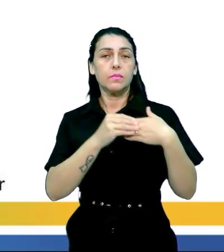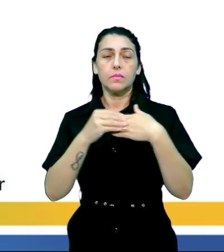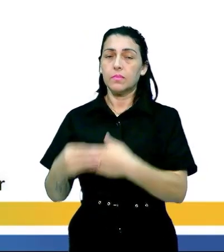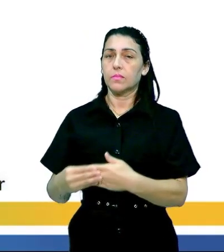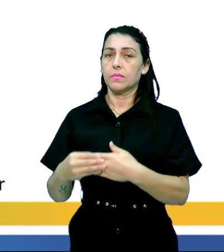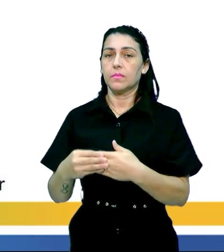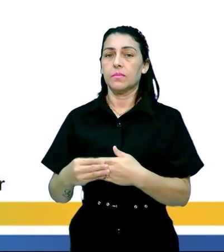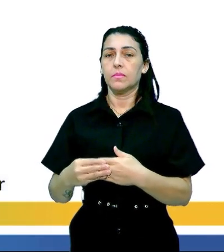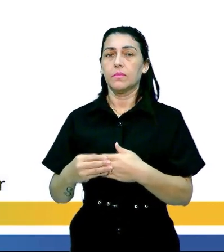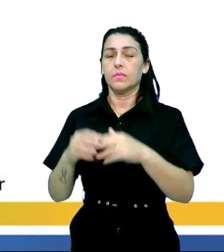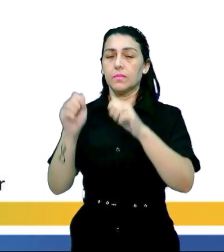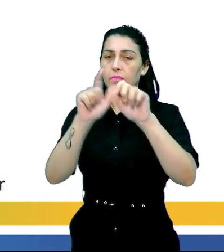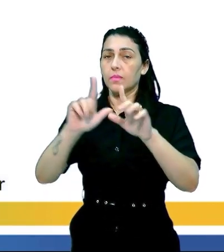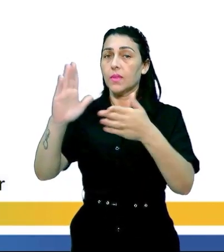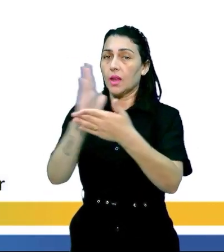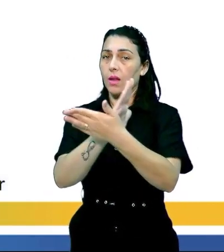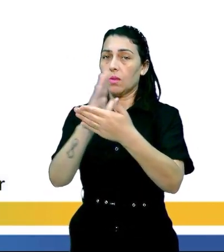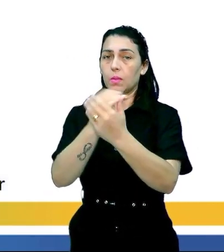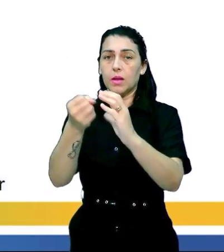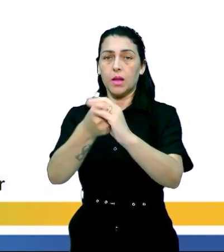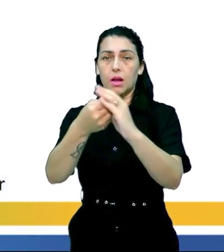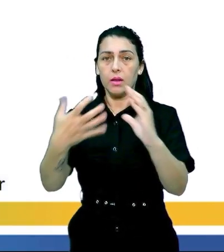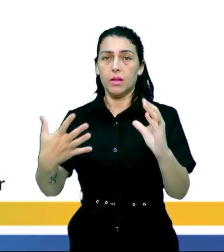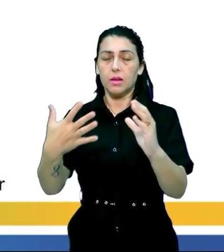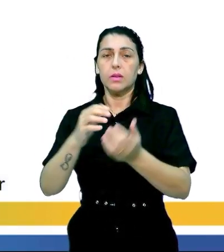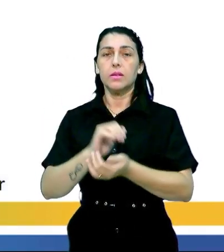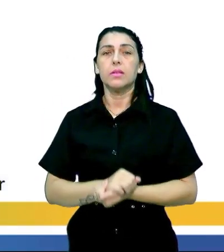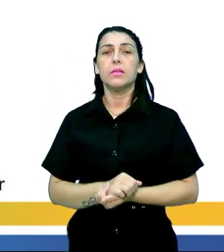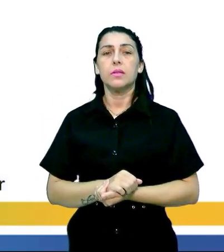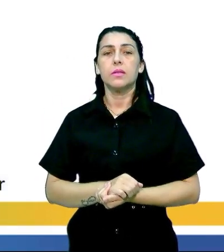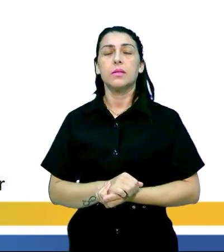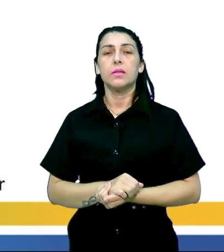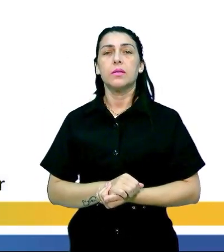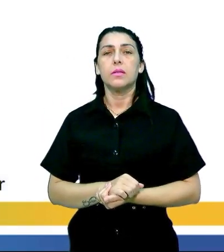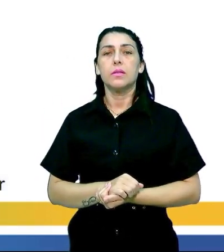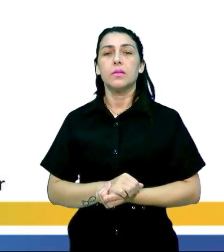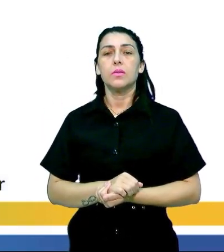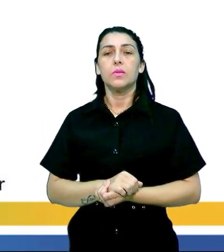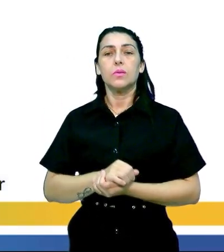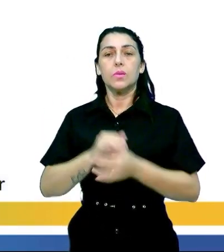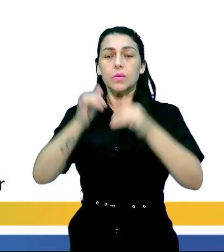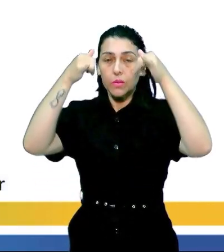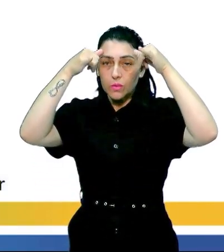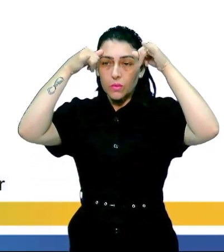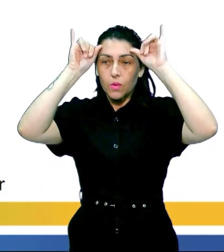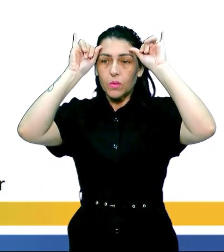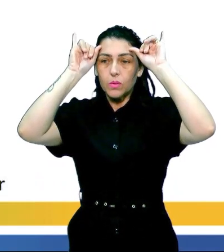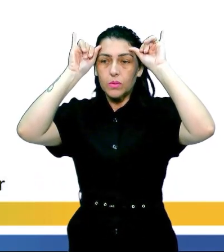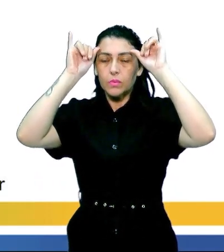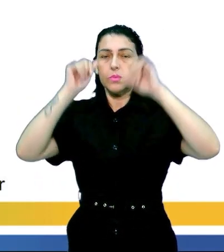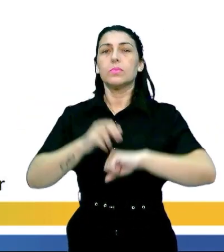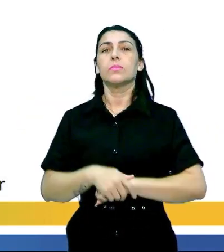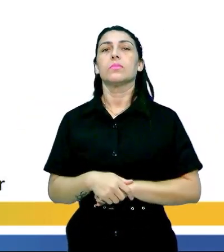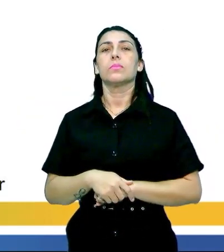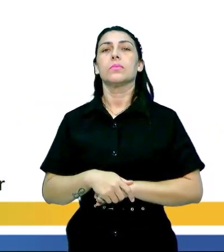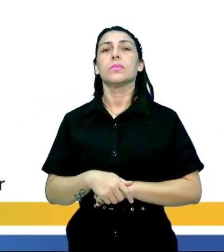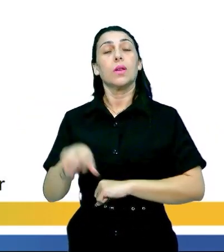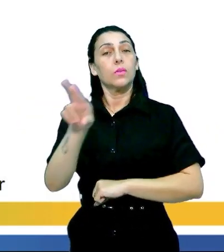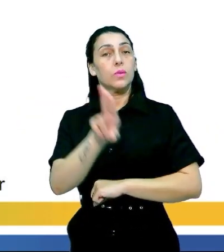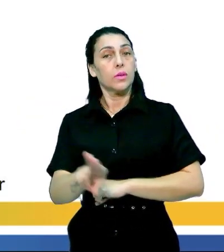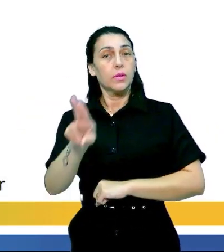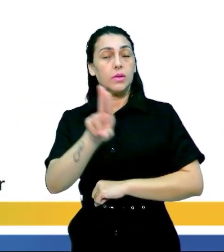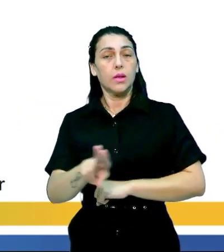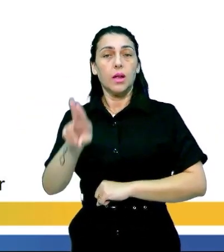aí nesse slide aí algumas características né característica dos touros tá galera os touros que são